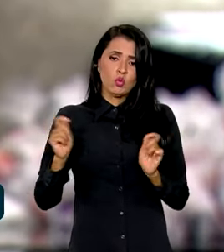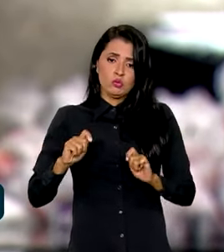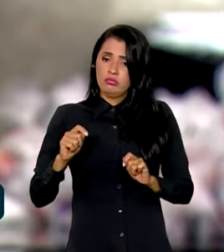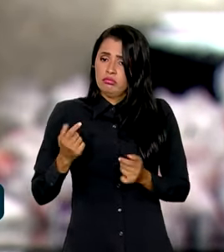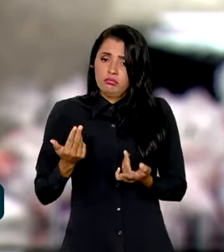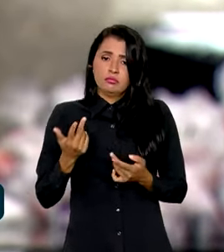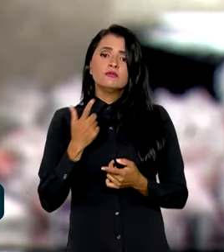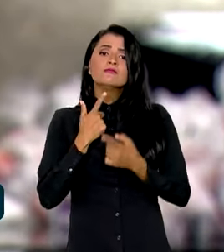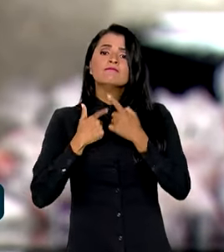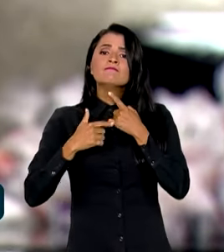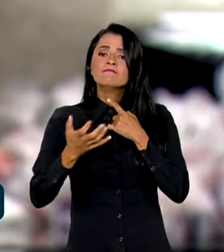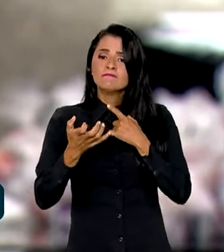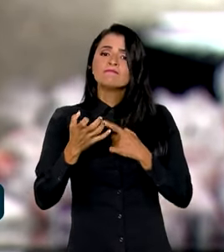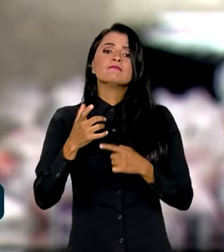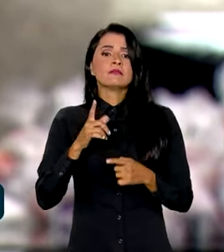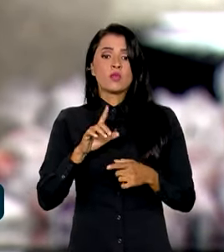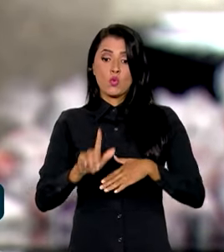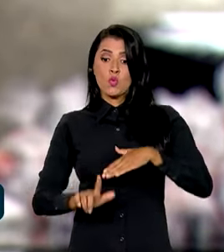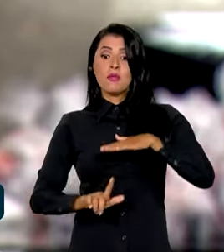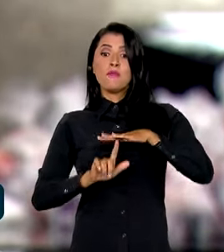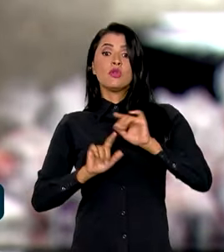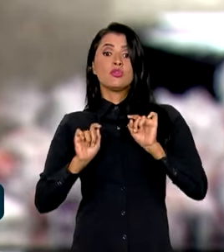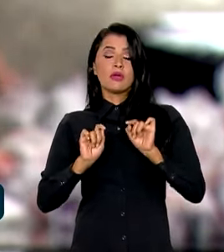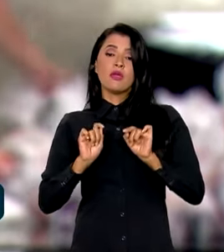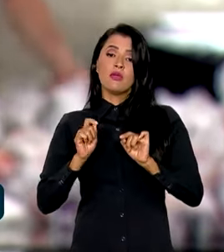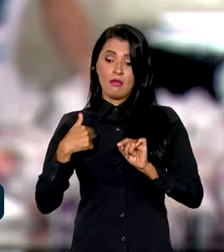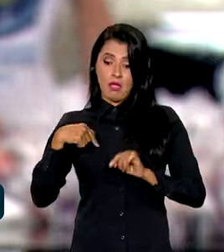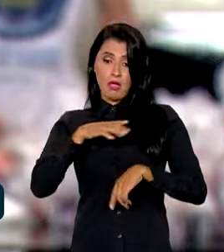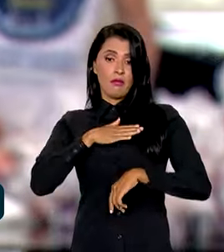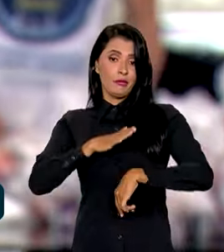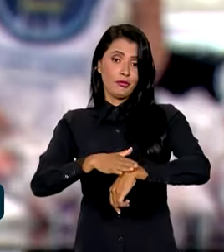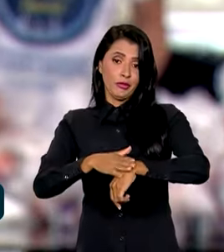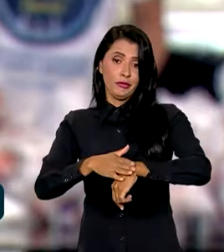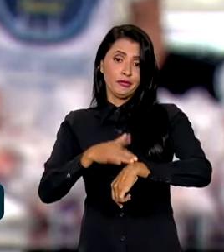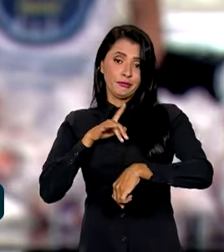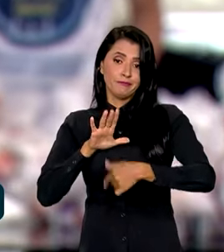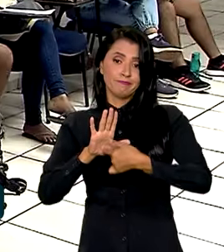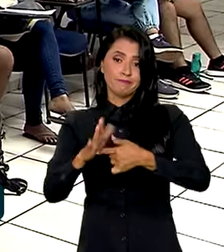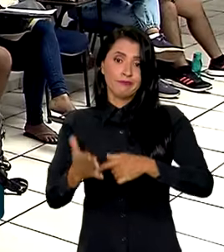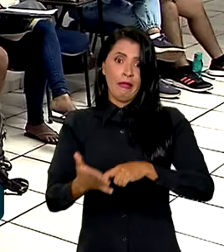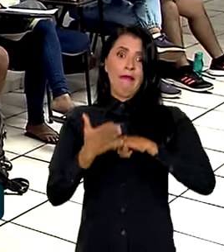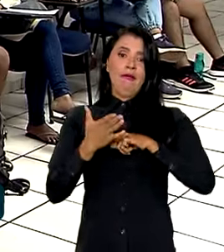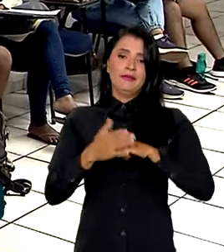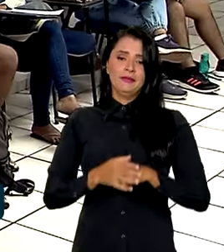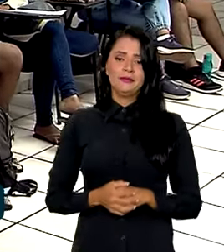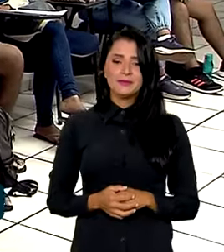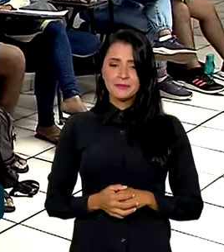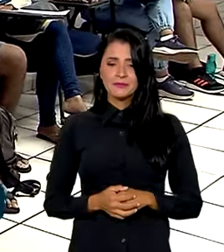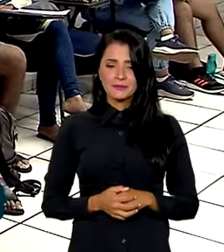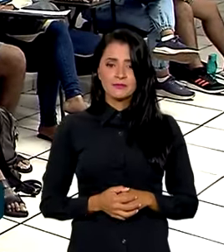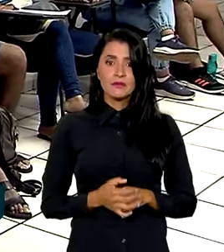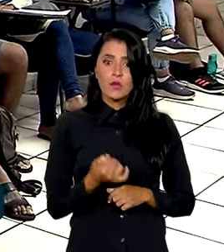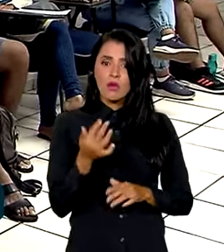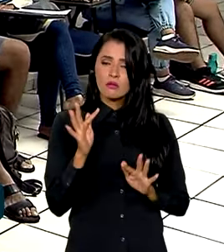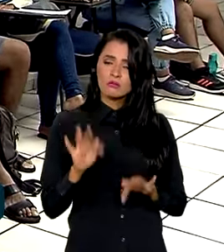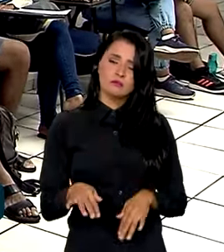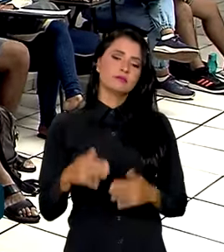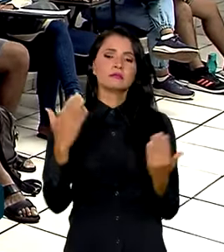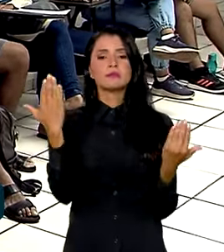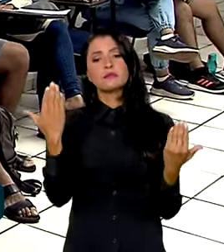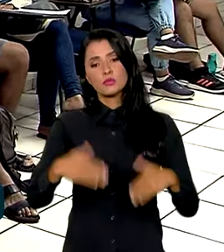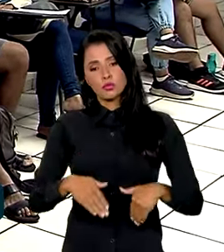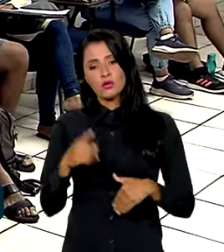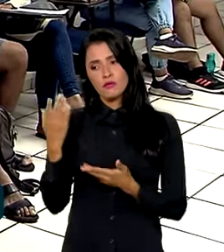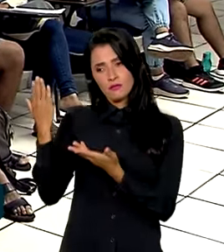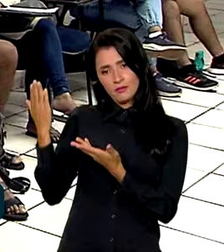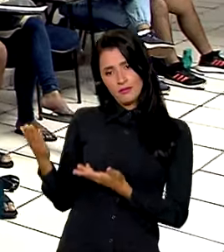quiser, que o limite que encarrega somos a gente mesmo. Na reta final para as provas do exame,